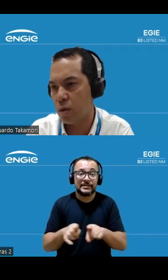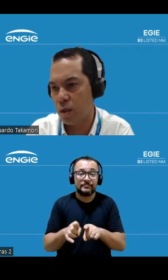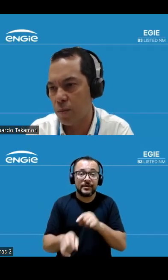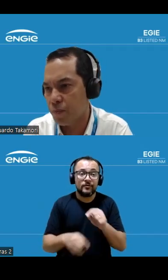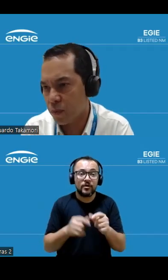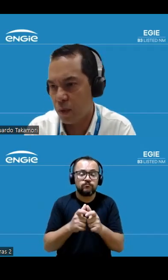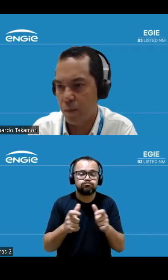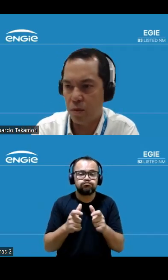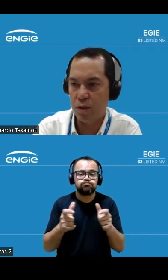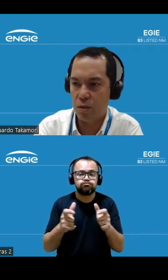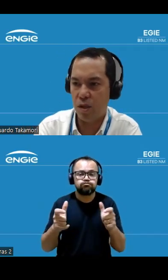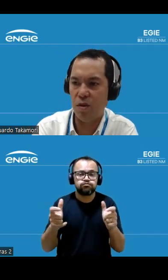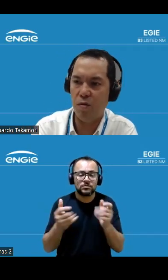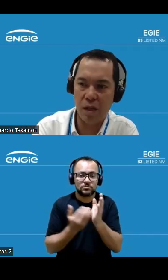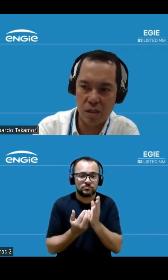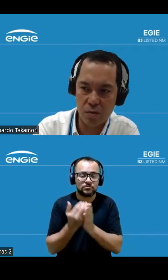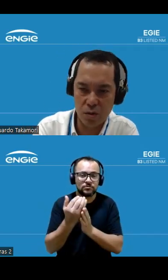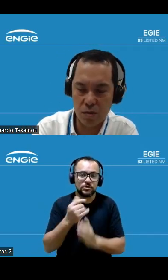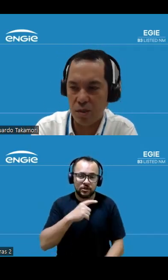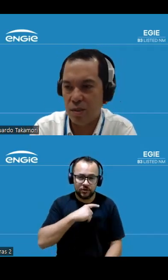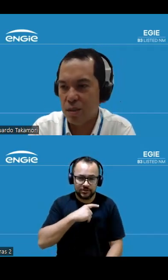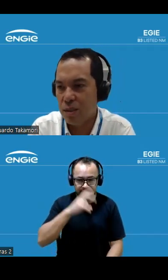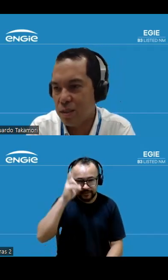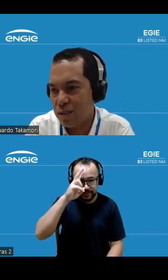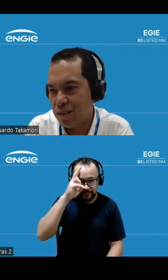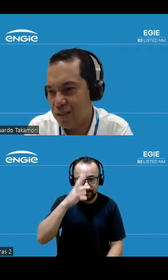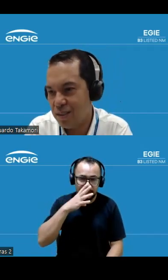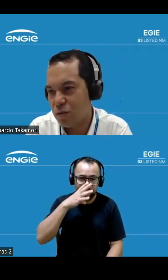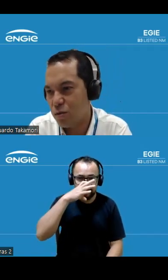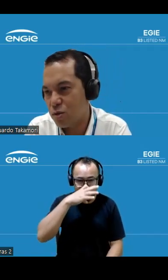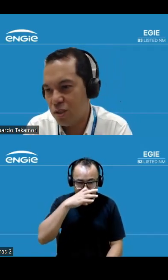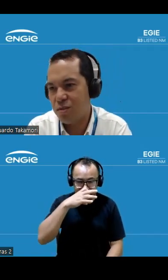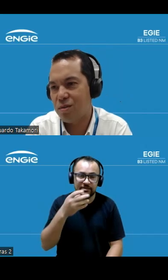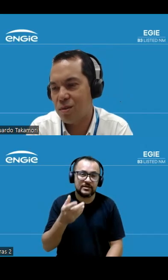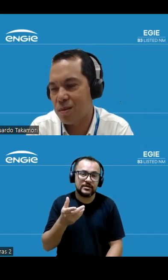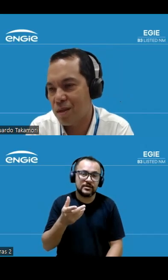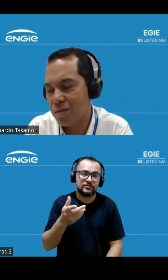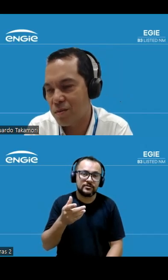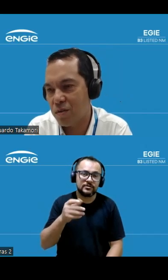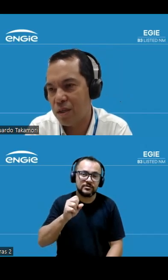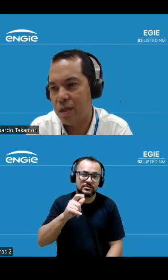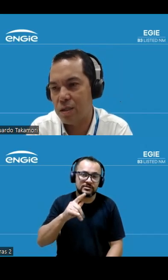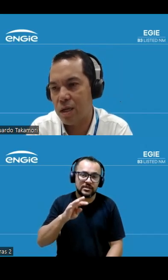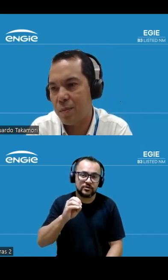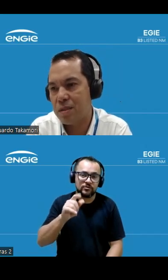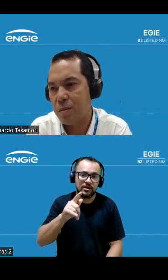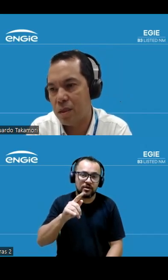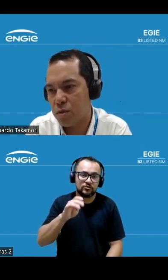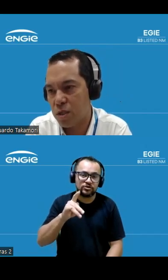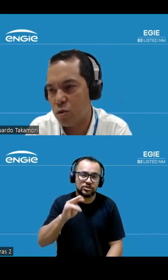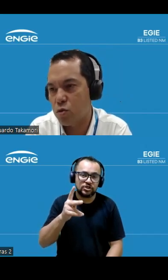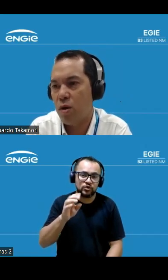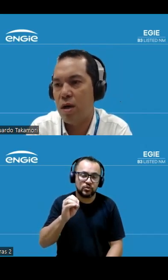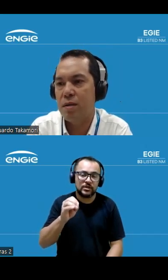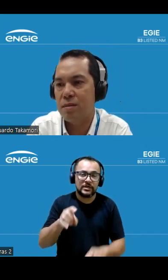orgânico que lembrando que a gente tem finalização de de Santo Agostinho que estava na finaleira já mas também